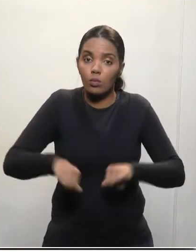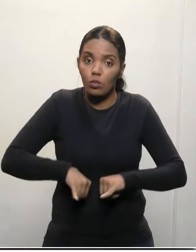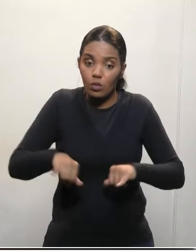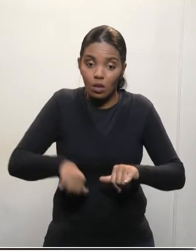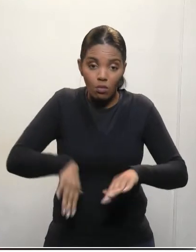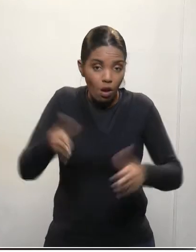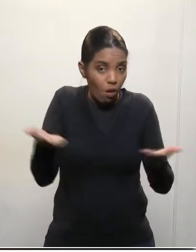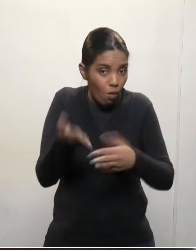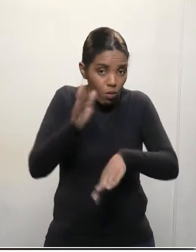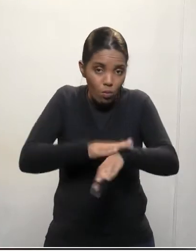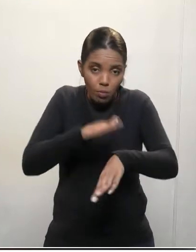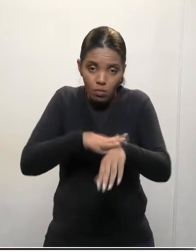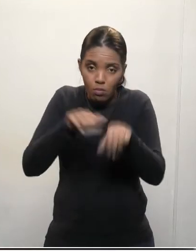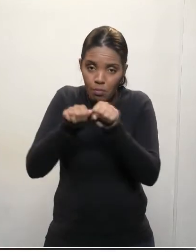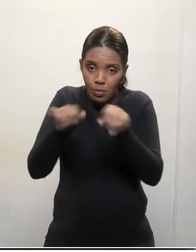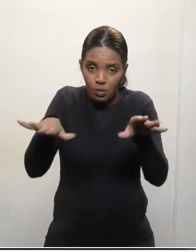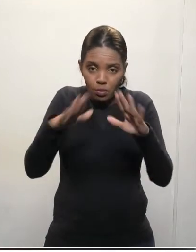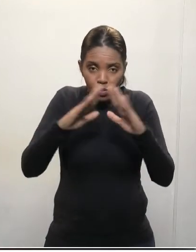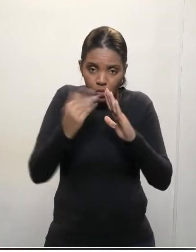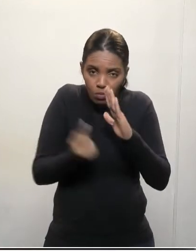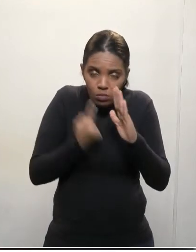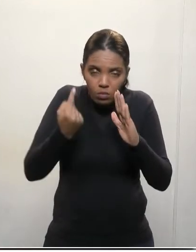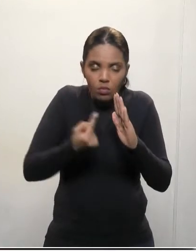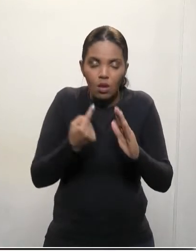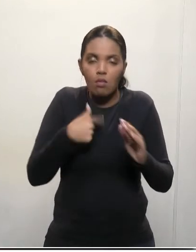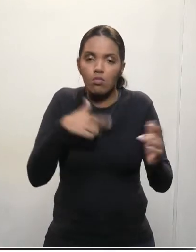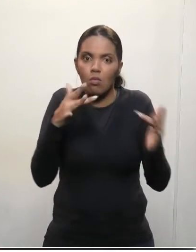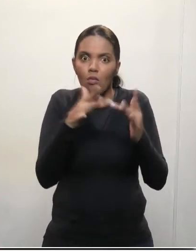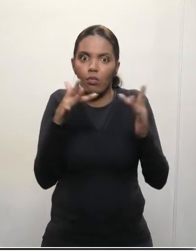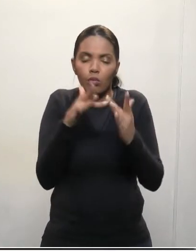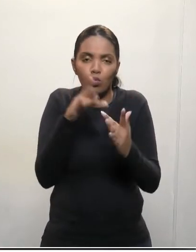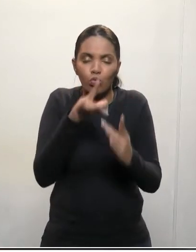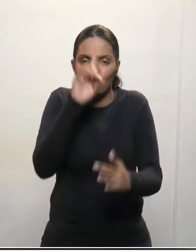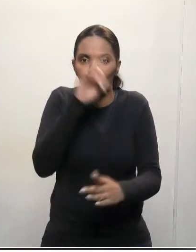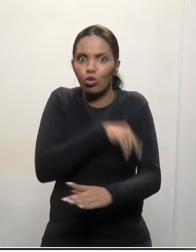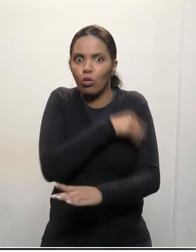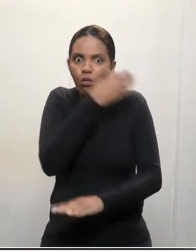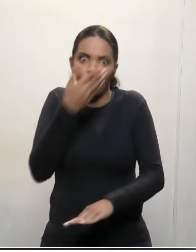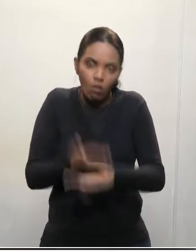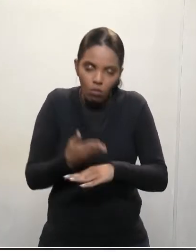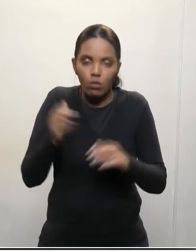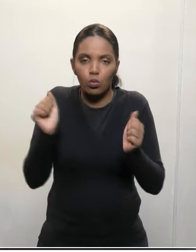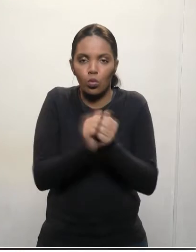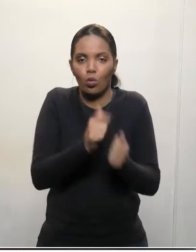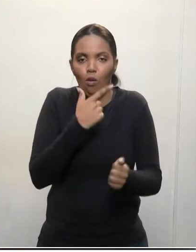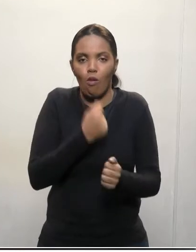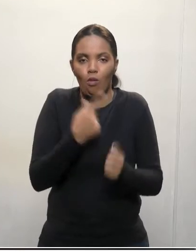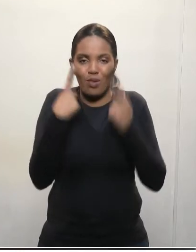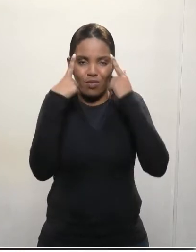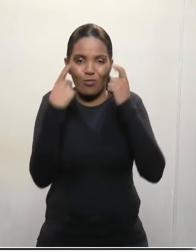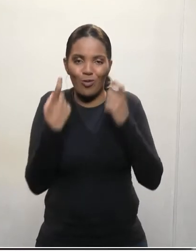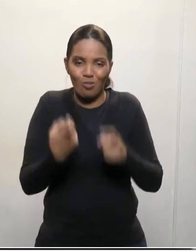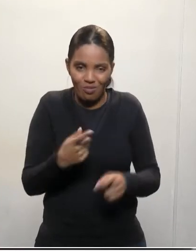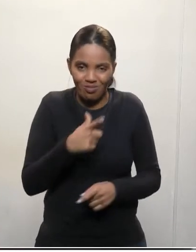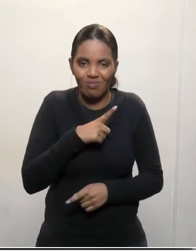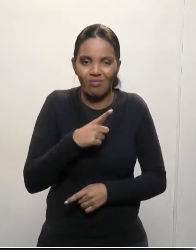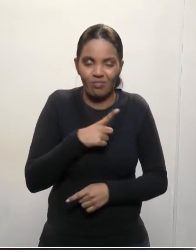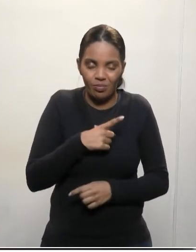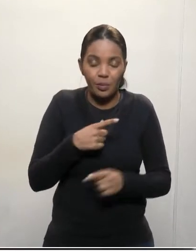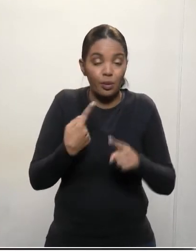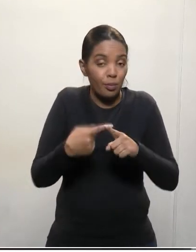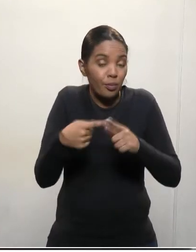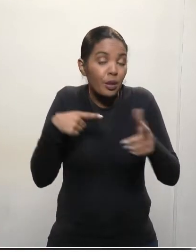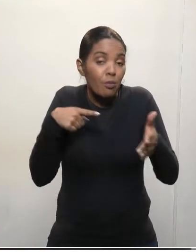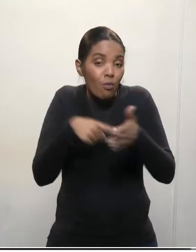nesse momento da pandemia, estão convivendo com o seu agressor. Porque a maior parte das denúncias que